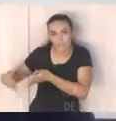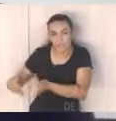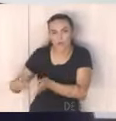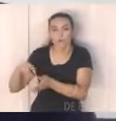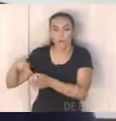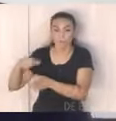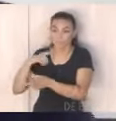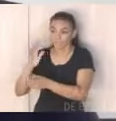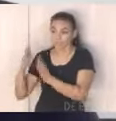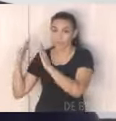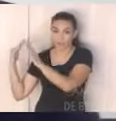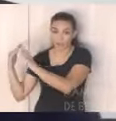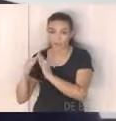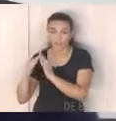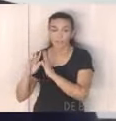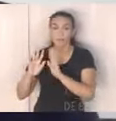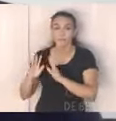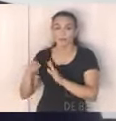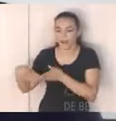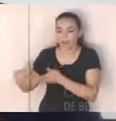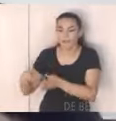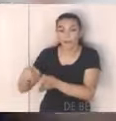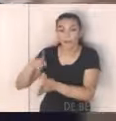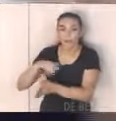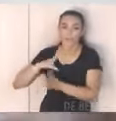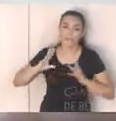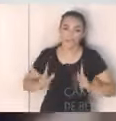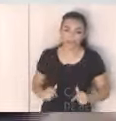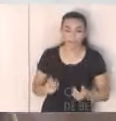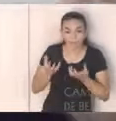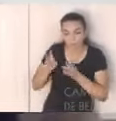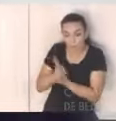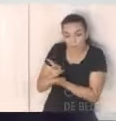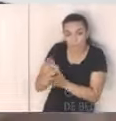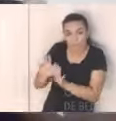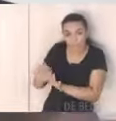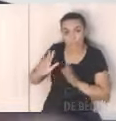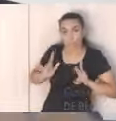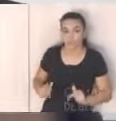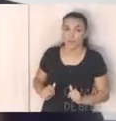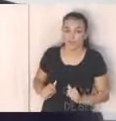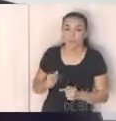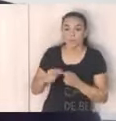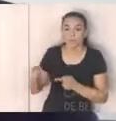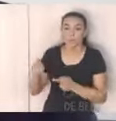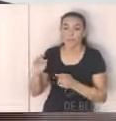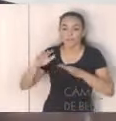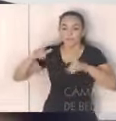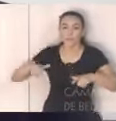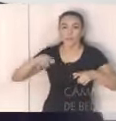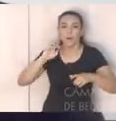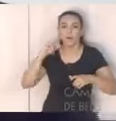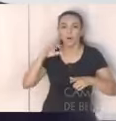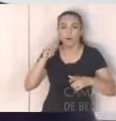ocupada né ela é uma água que vem limpa a gente quer permanecer com ela limpa que é uma água que refresca o onça né que